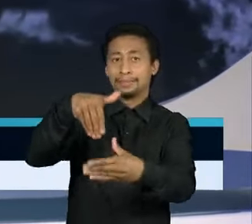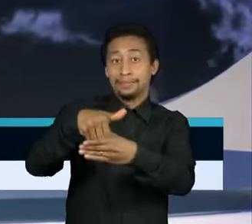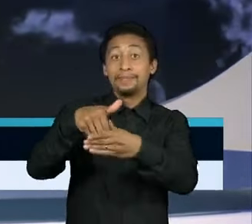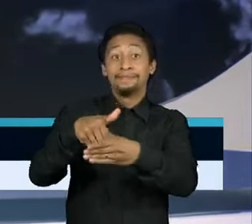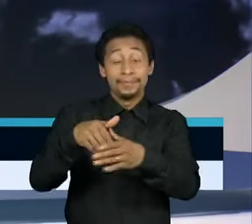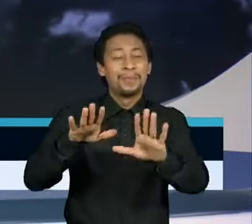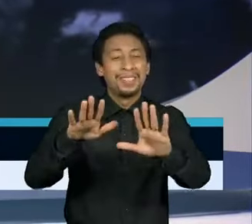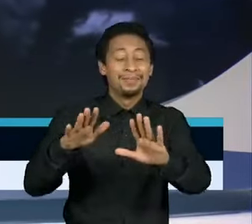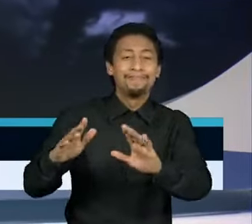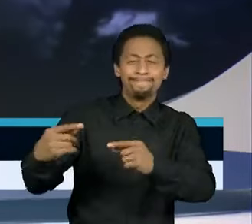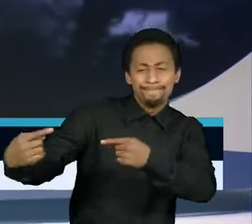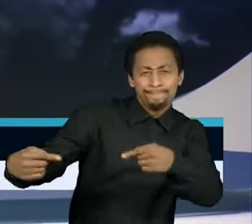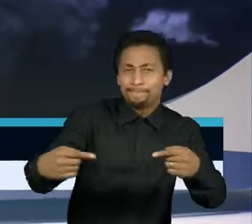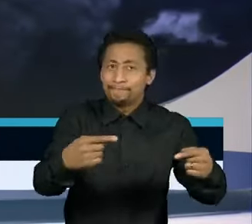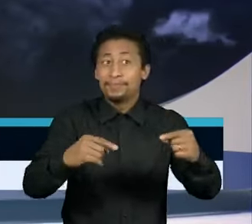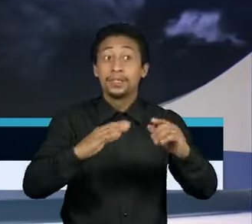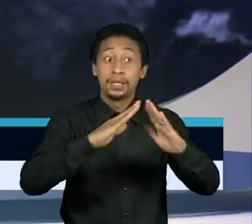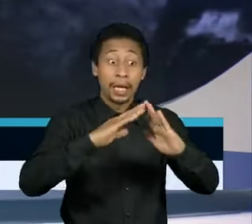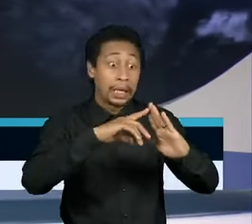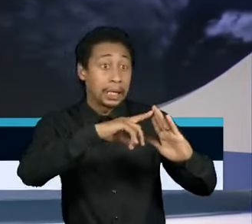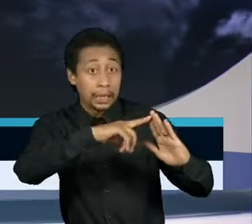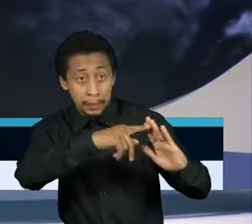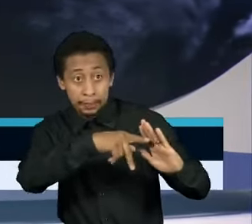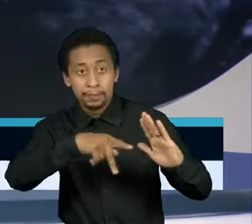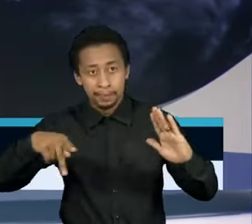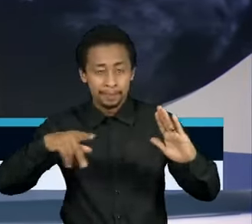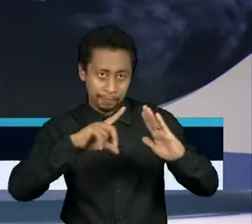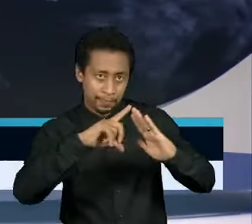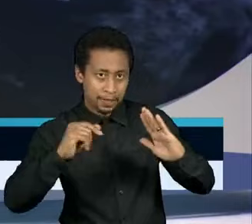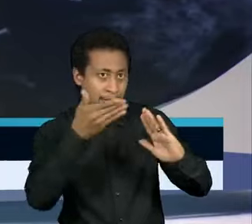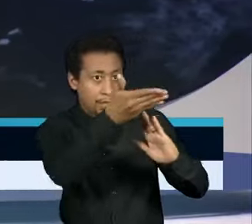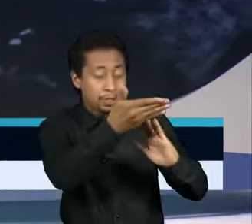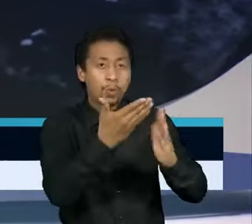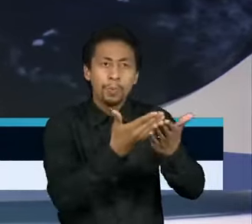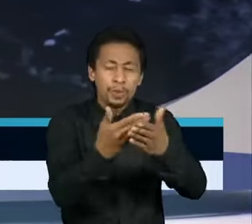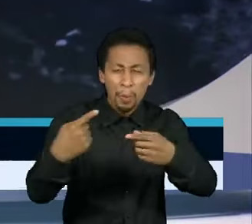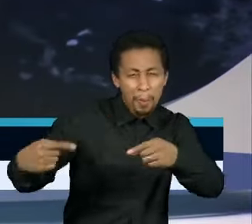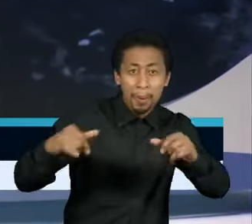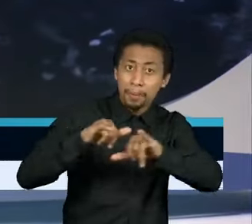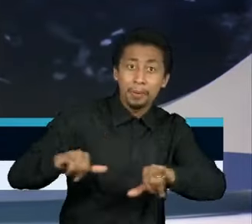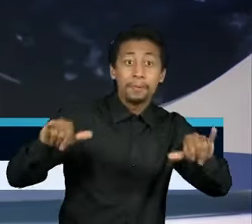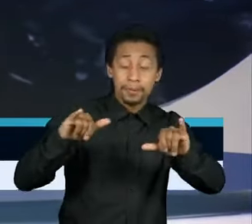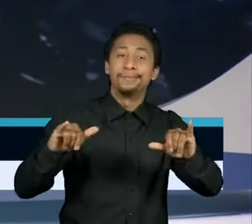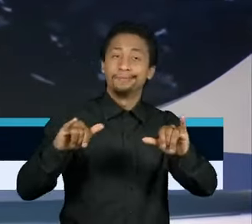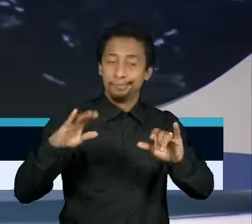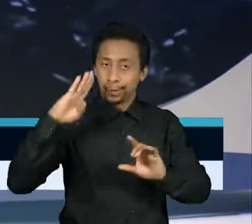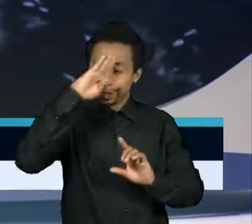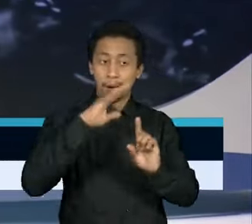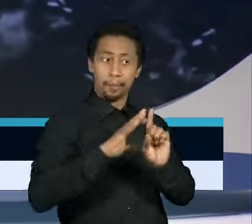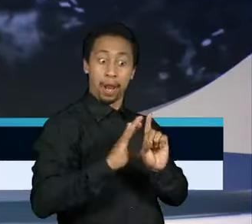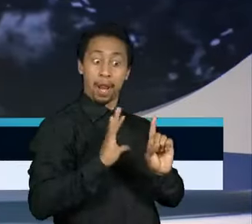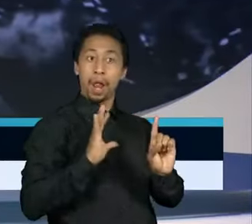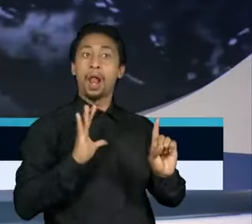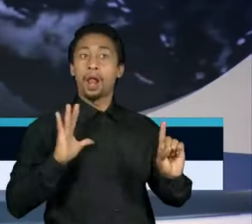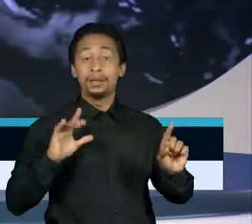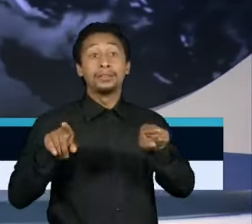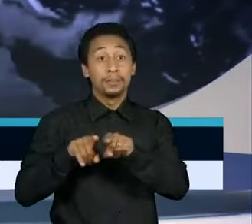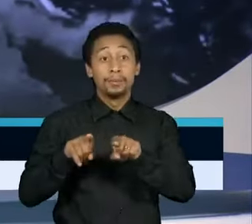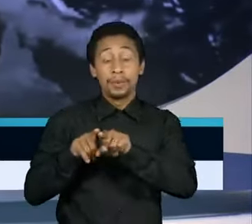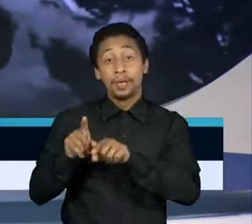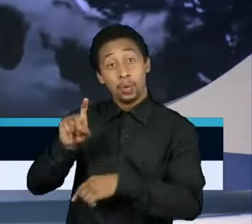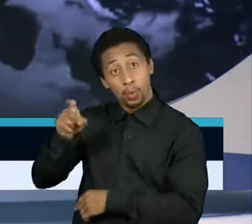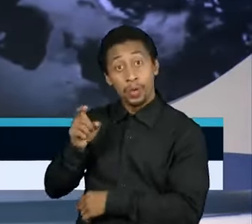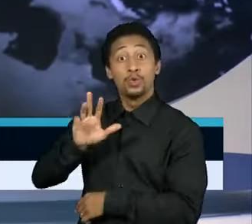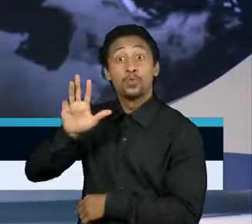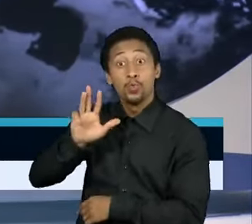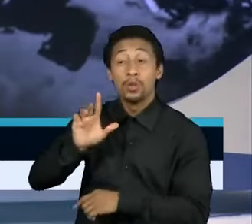Planalto começou há meses. O presidente Jair Bolsonaro enfrenta uma das maiores rejeições, assim como o principal adversário dele, o ex-presidente Lula.